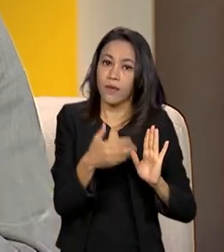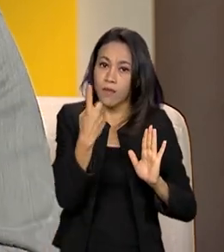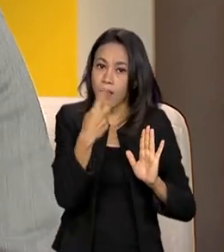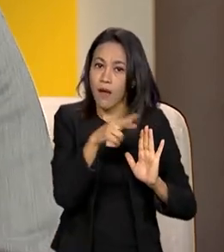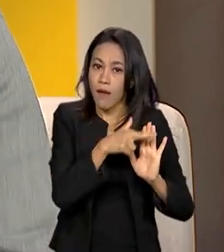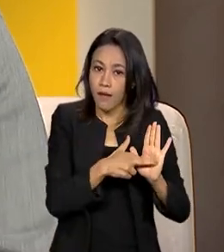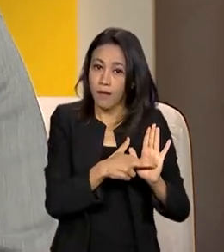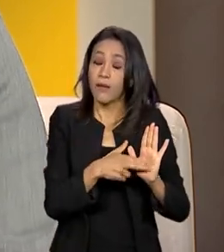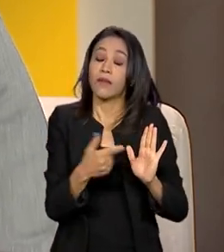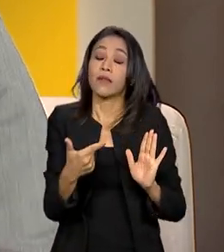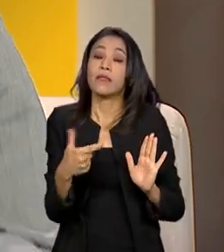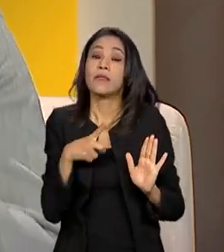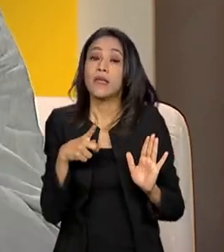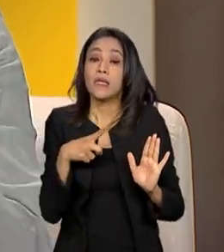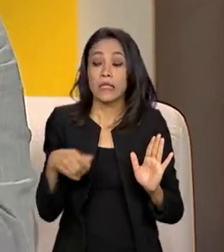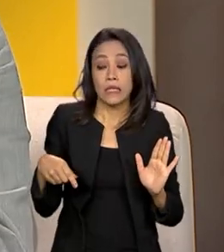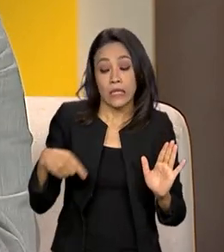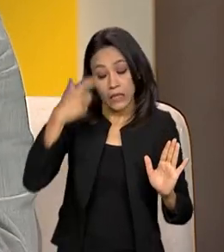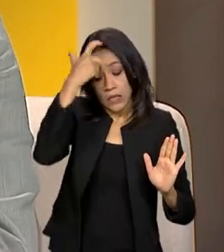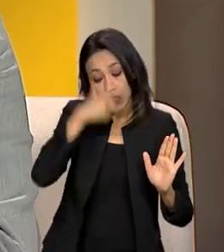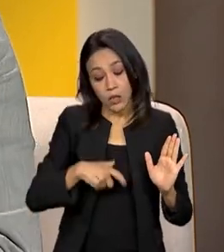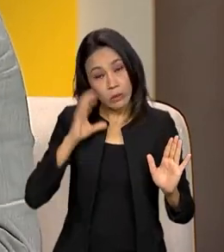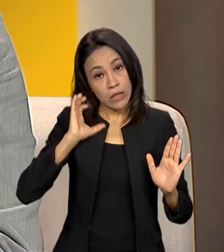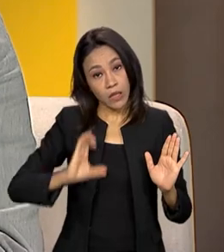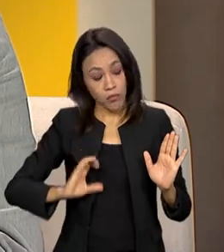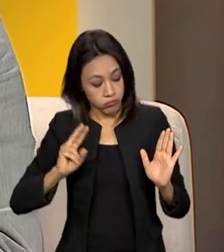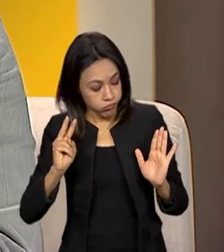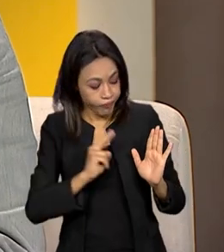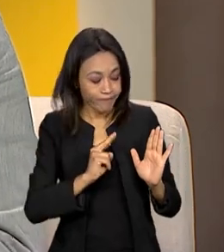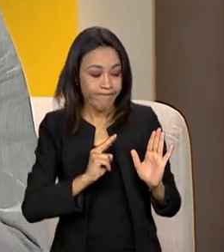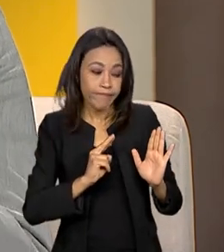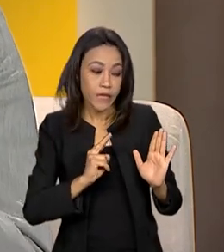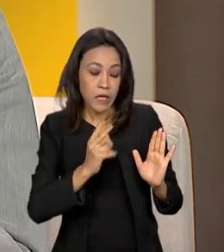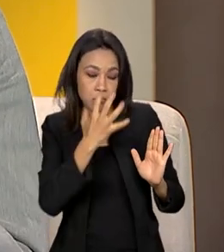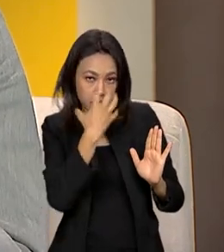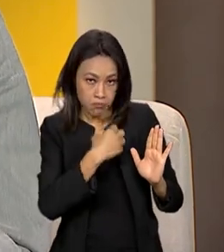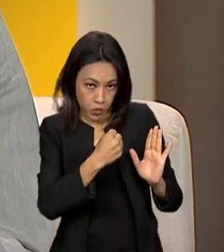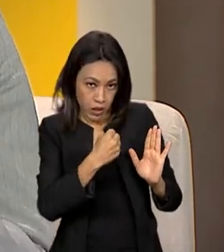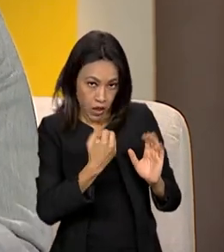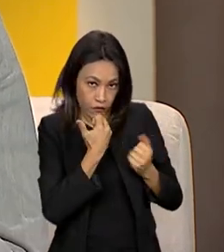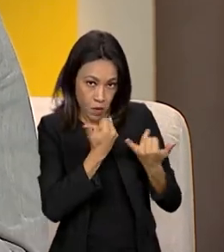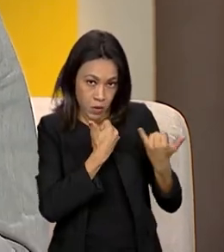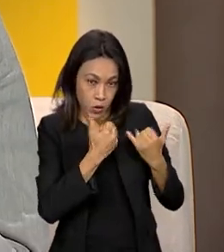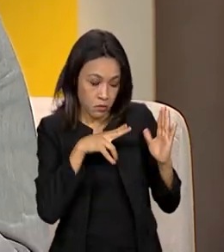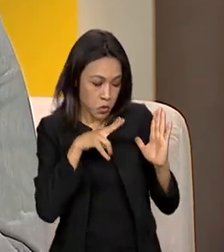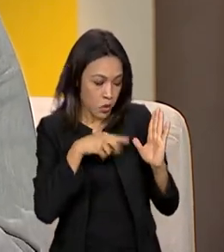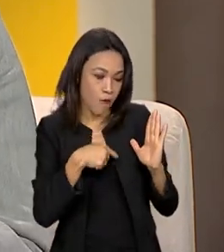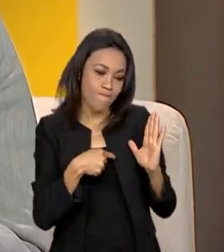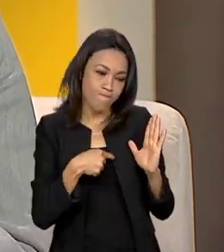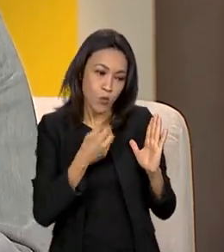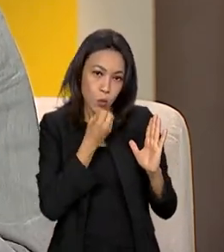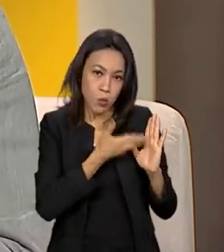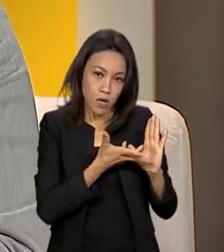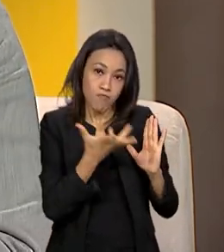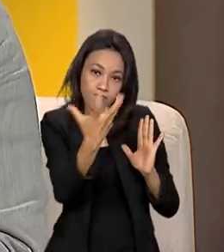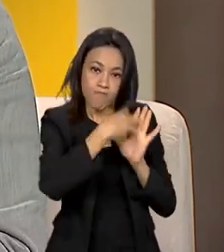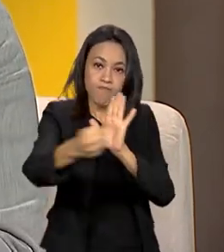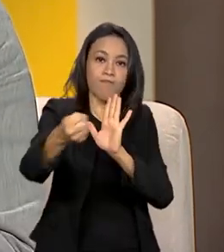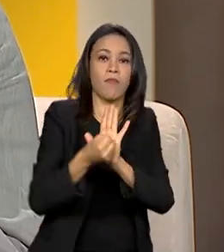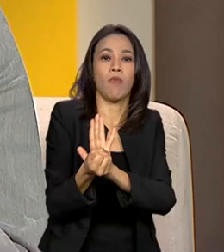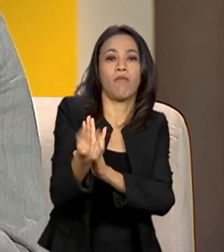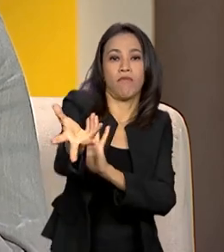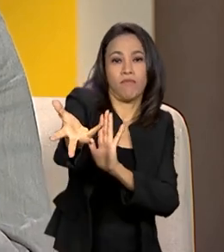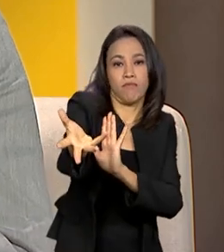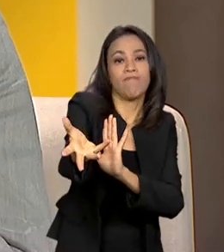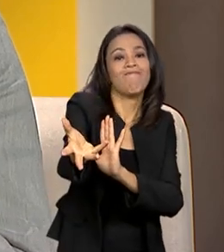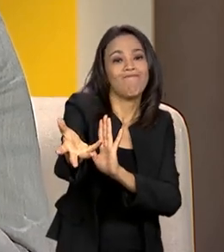vez, o cidadão é obrigado a dar a informação para algum órgão público. Então, órgão público tem esse comando de, dentro da